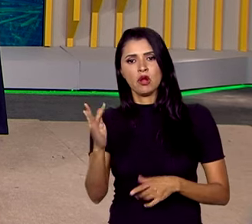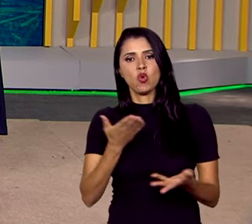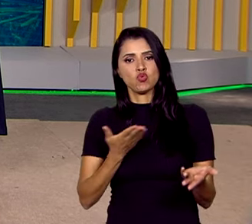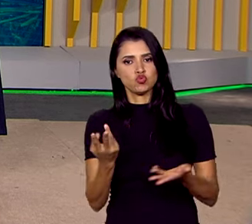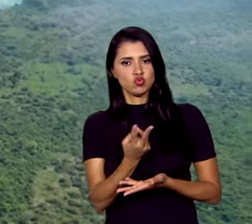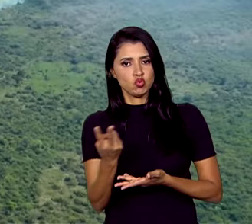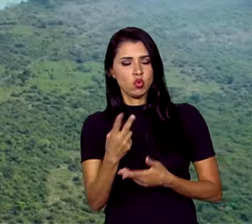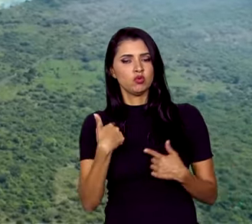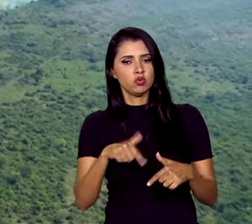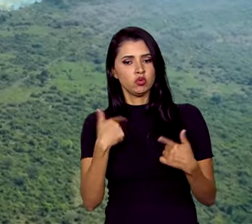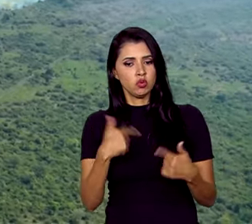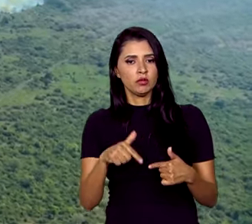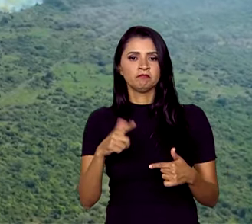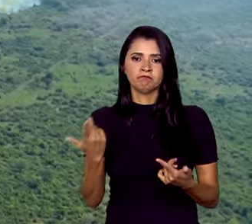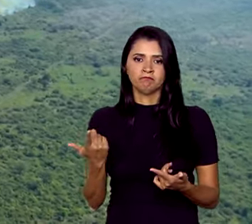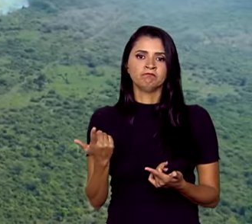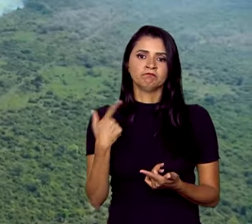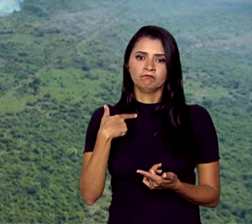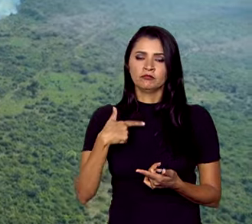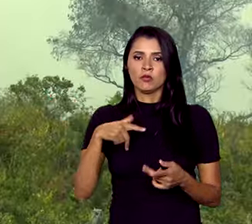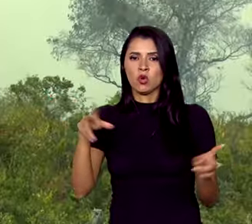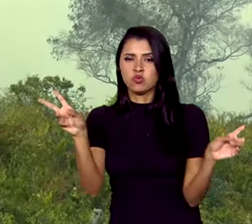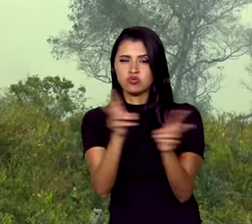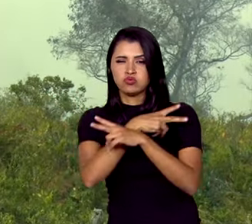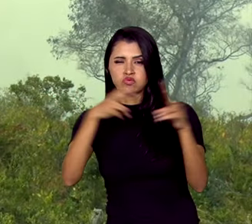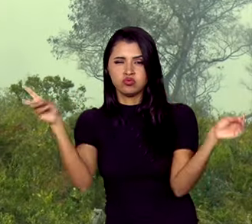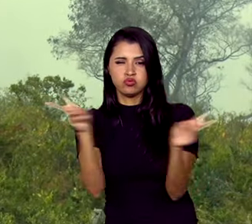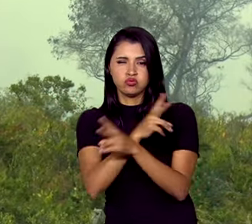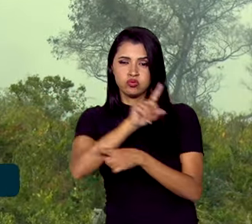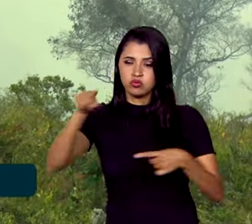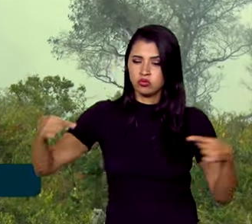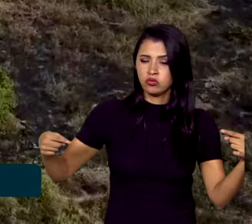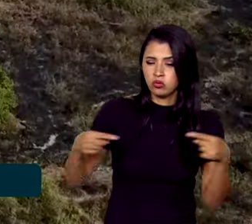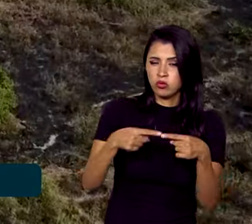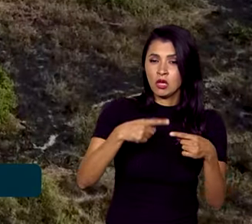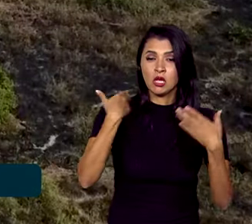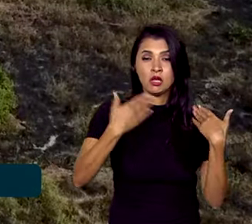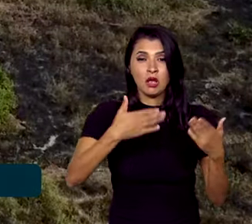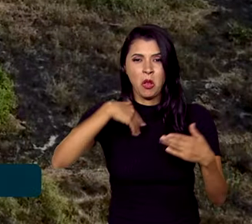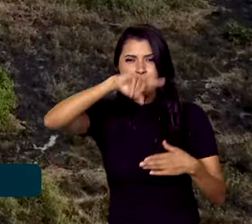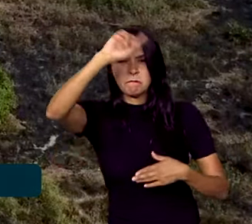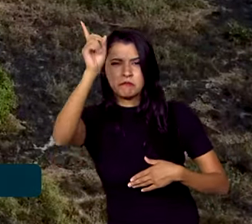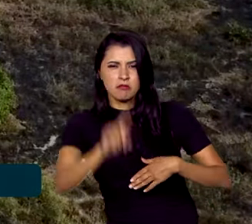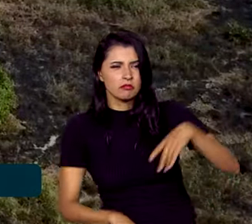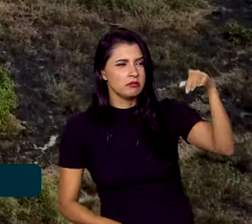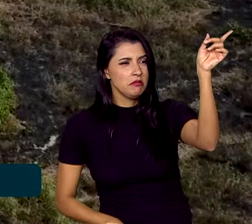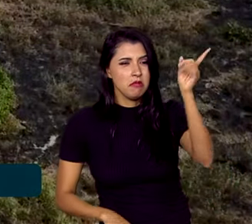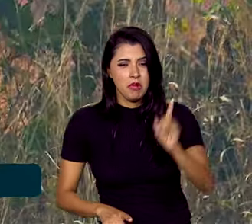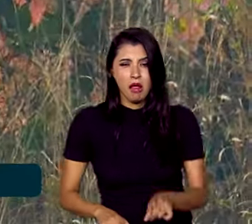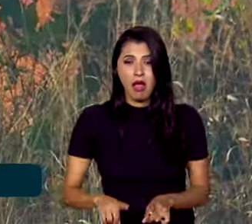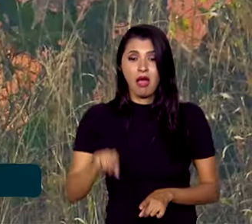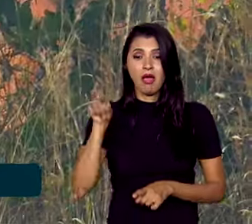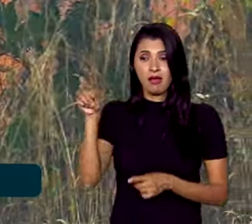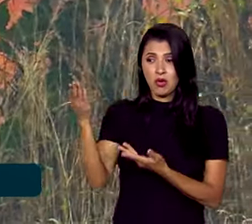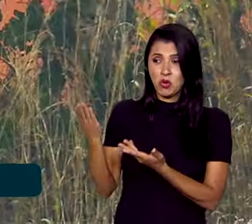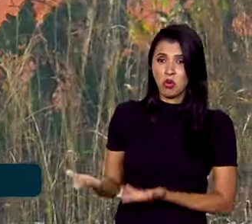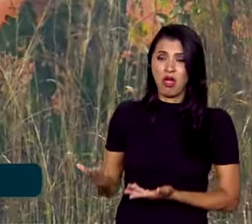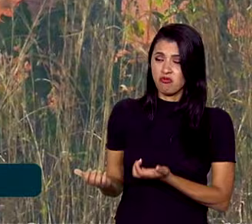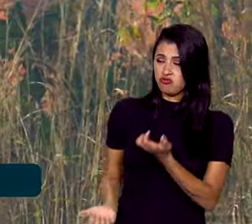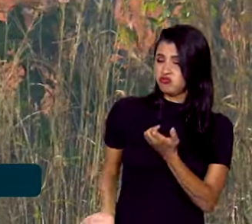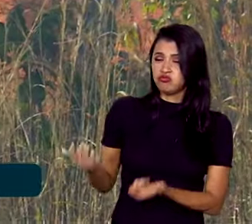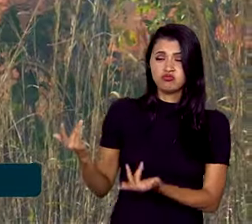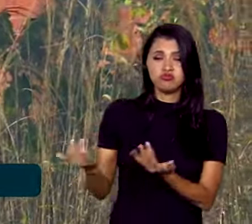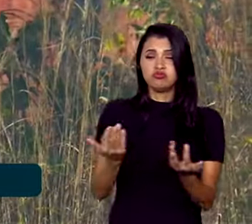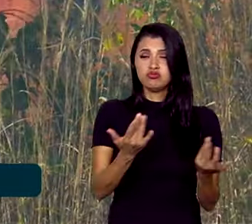A combinação de fortes ventos, calor intenso e queda de raios tem deixado o Pantanal em chamas.